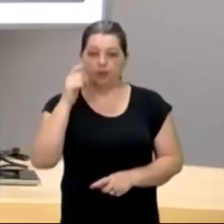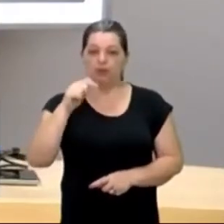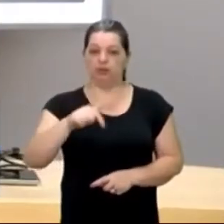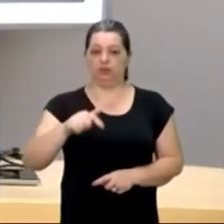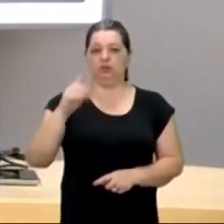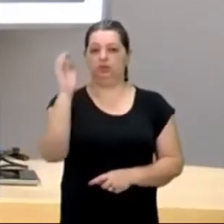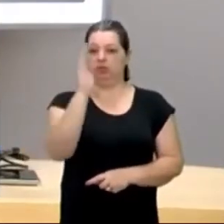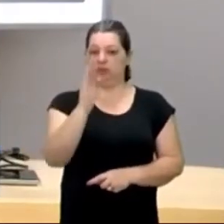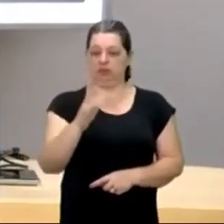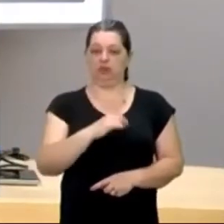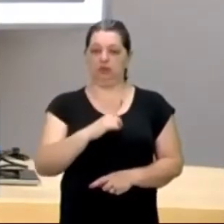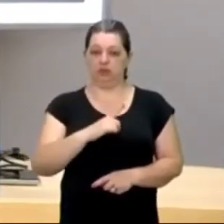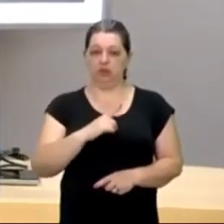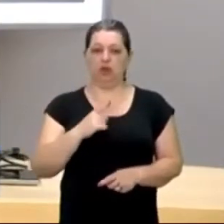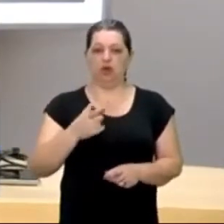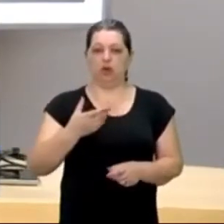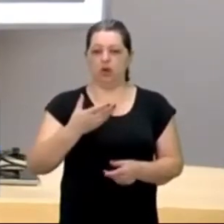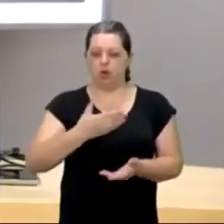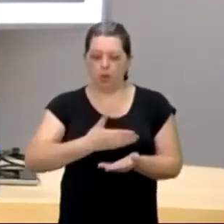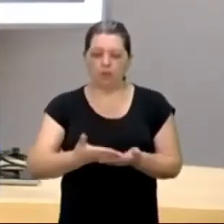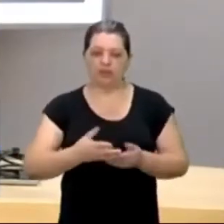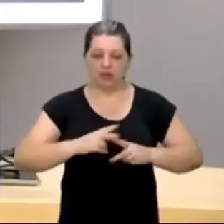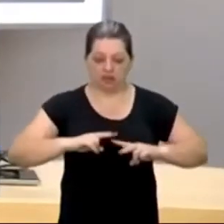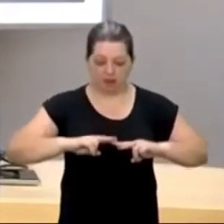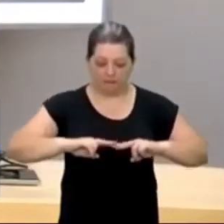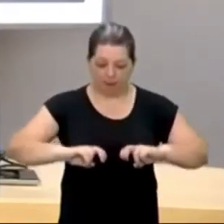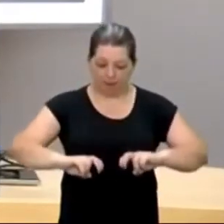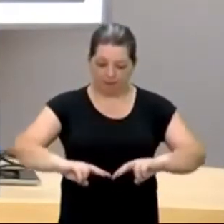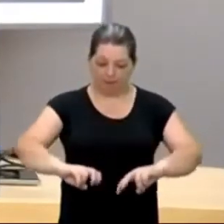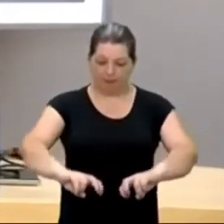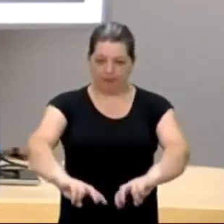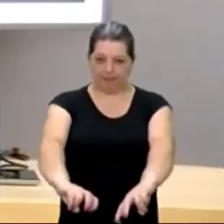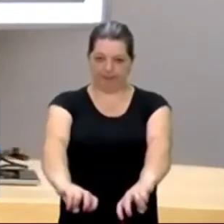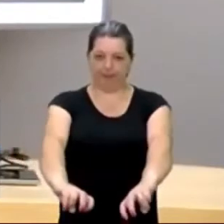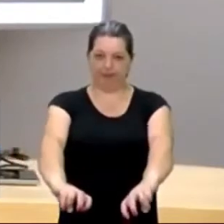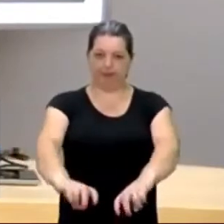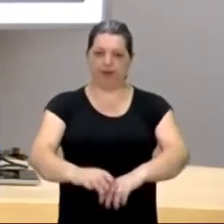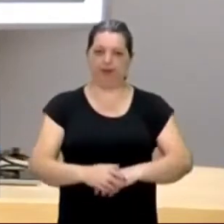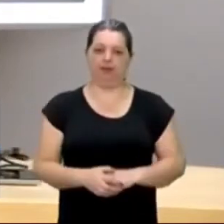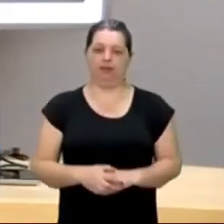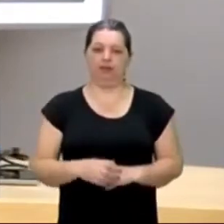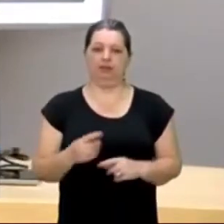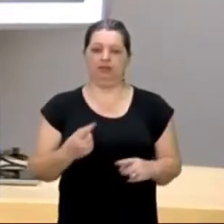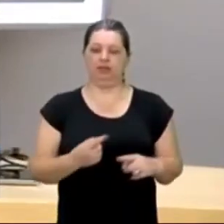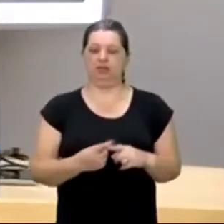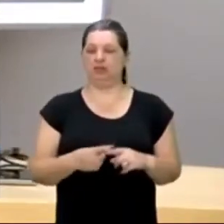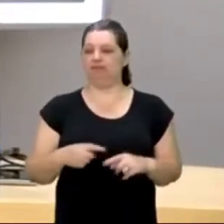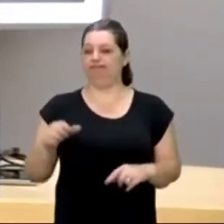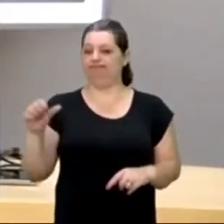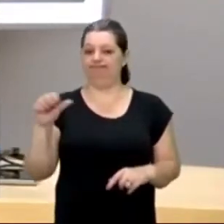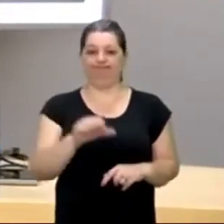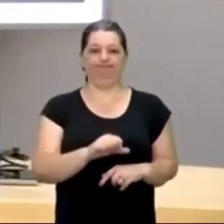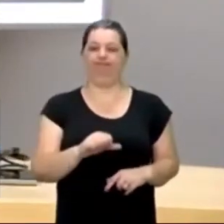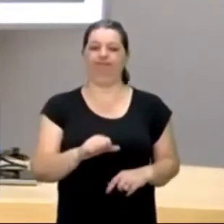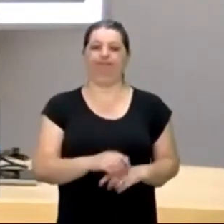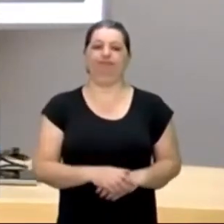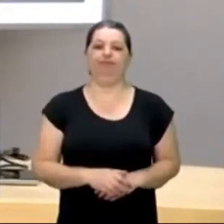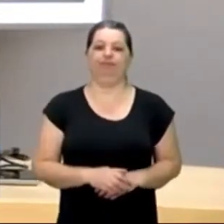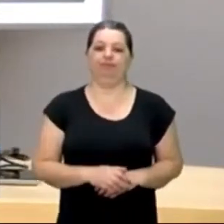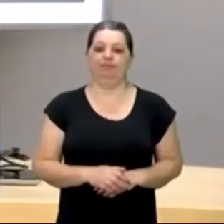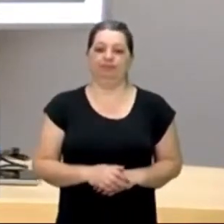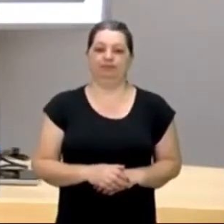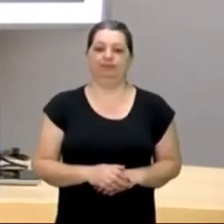Brasil, né, e começasse aquela exploração, não vou falar horrorosa, aquela exploração, meticulosa, aquela